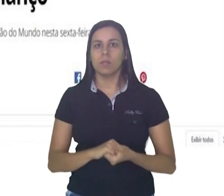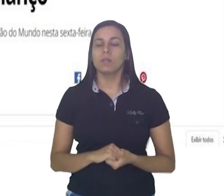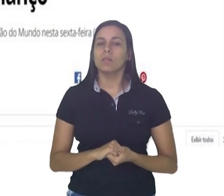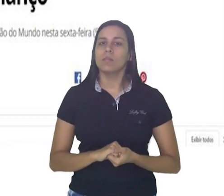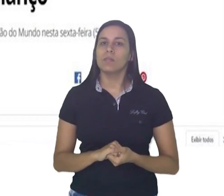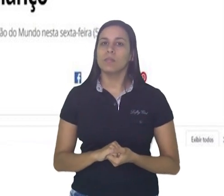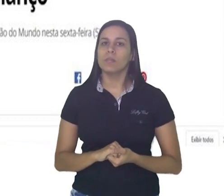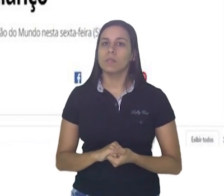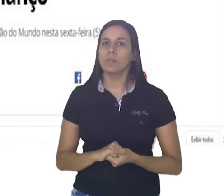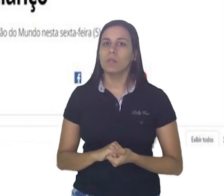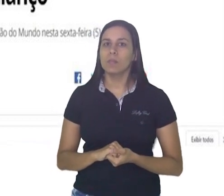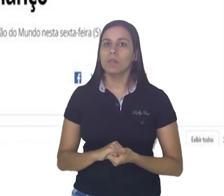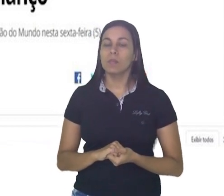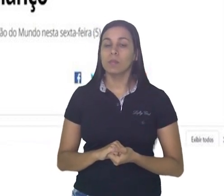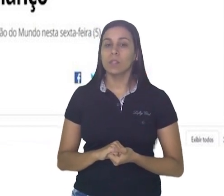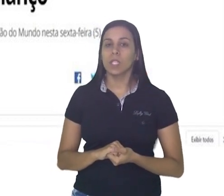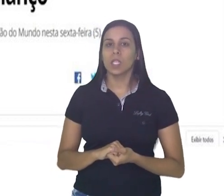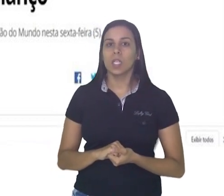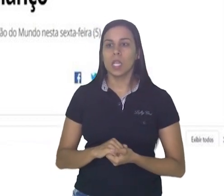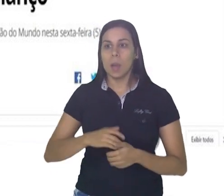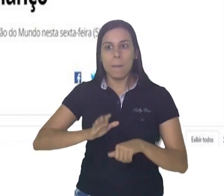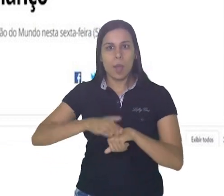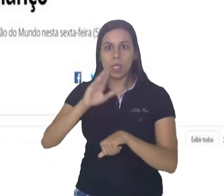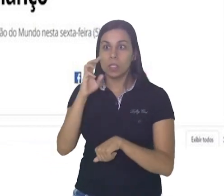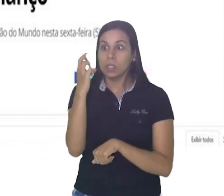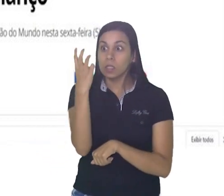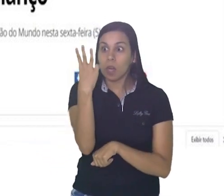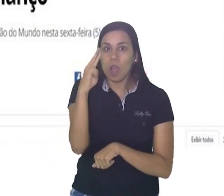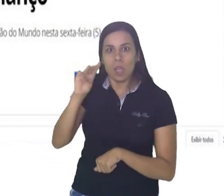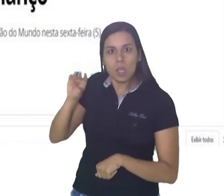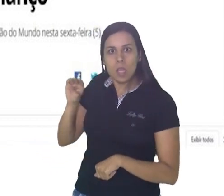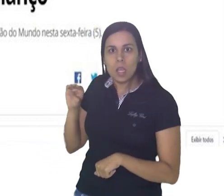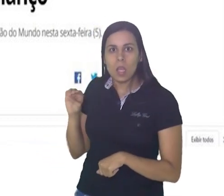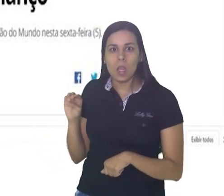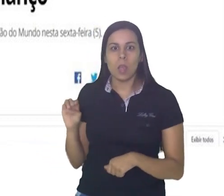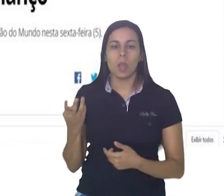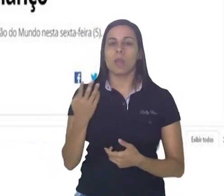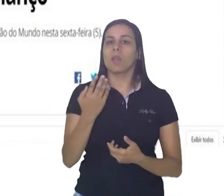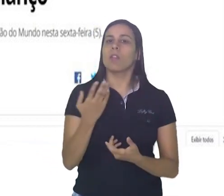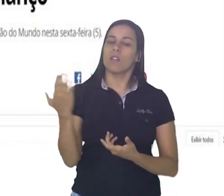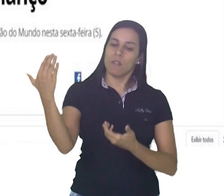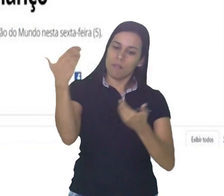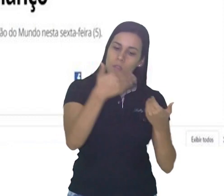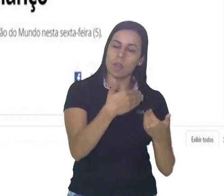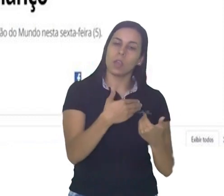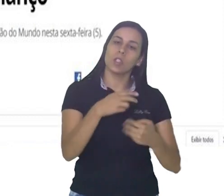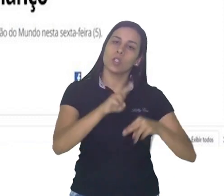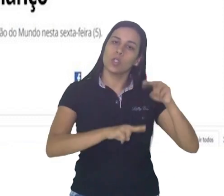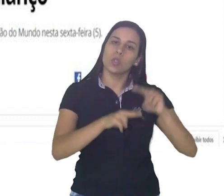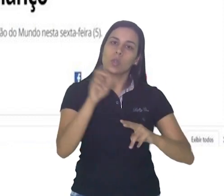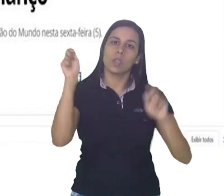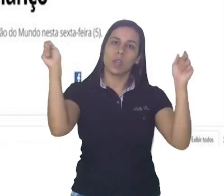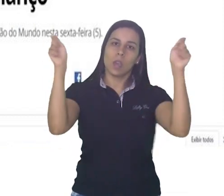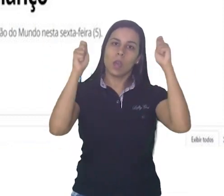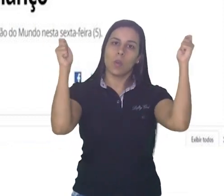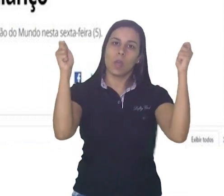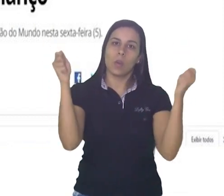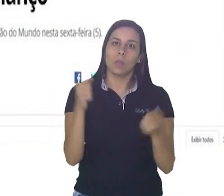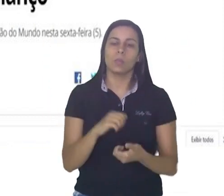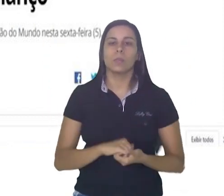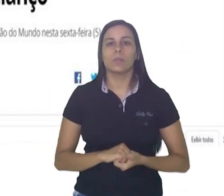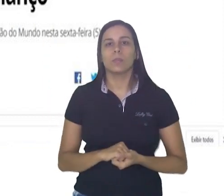balanço. A notícia relata que mais de 3 milhões de pessoas passaram pela festa de São João em Caruaru no ano de